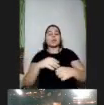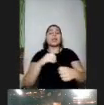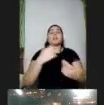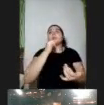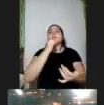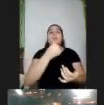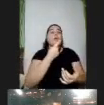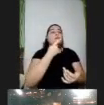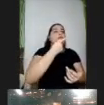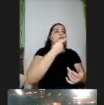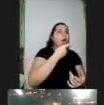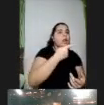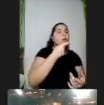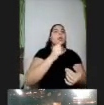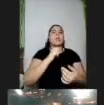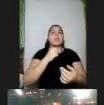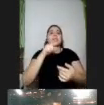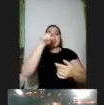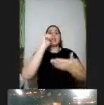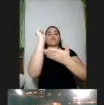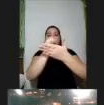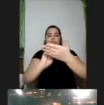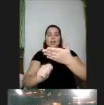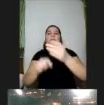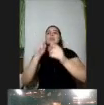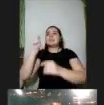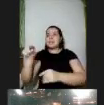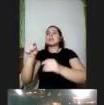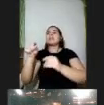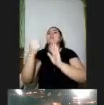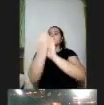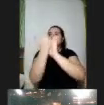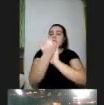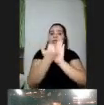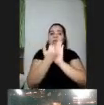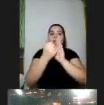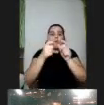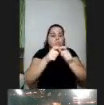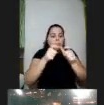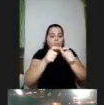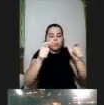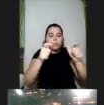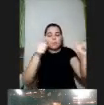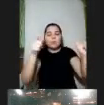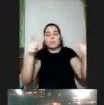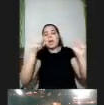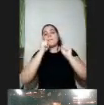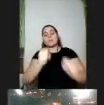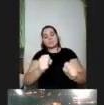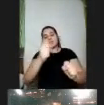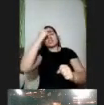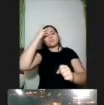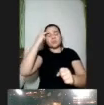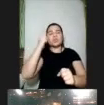escrita apresento escrito o nome dela e a imagem eu vou ampliando as possibilidades das pessoas se conectarem